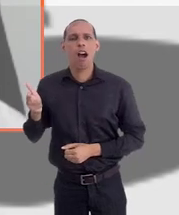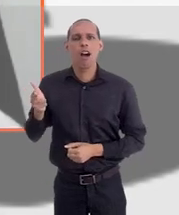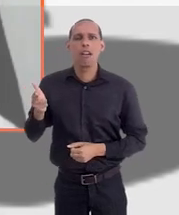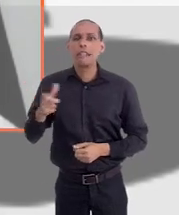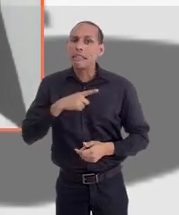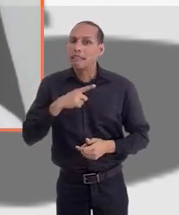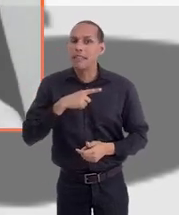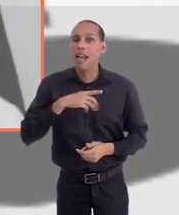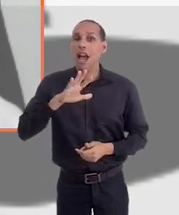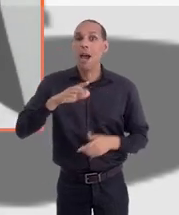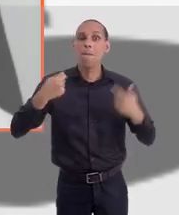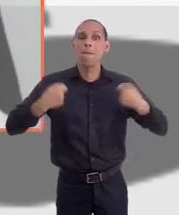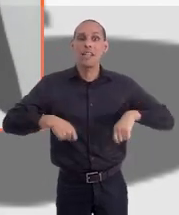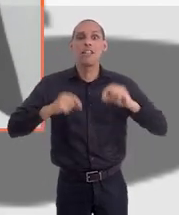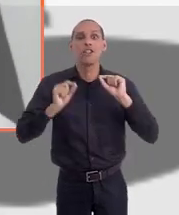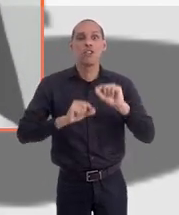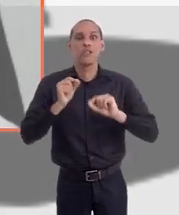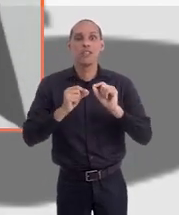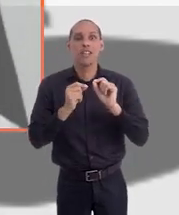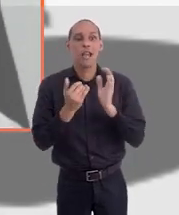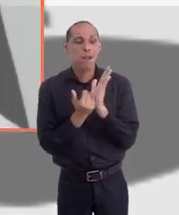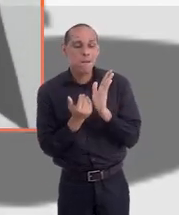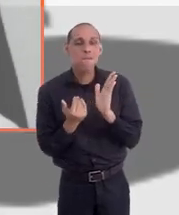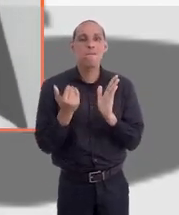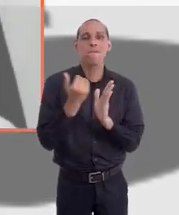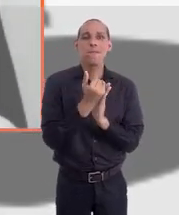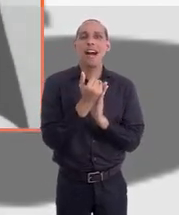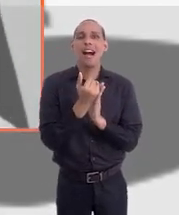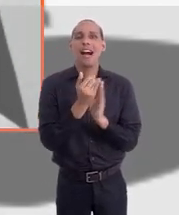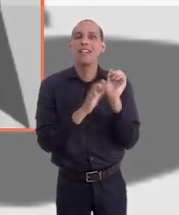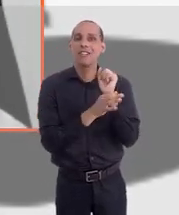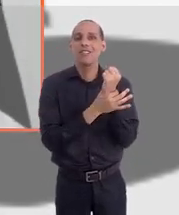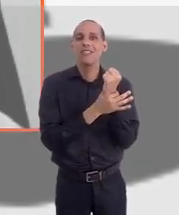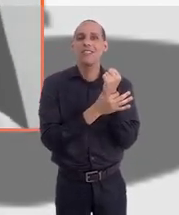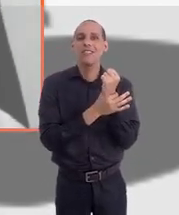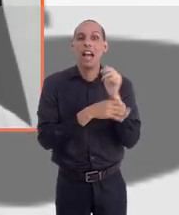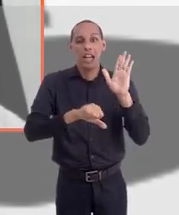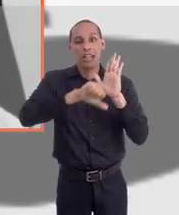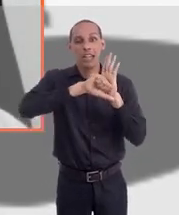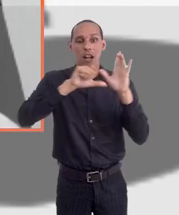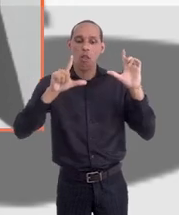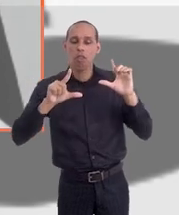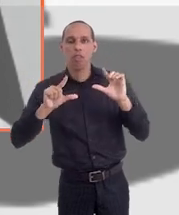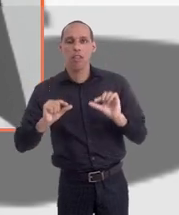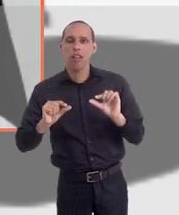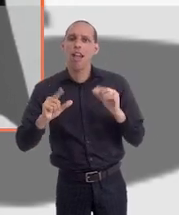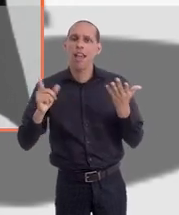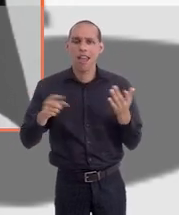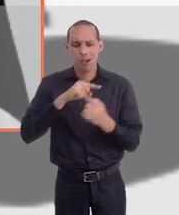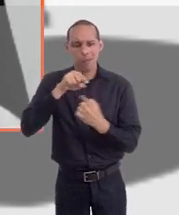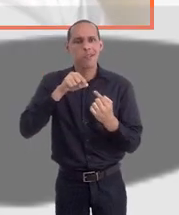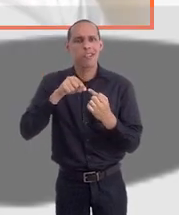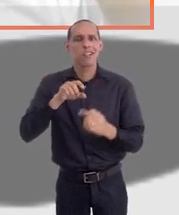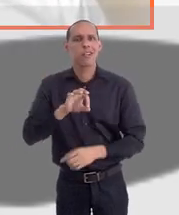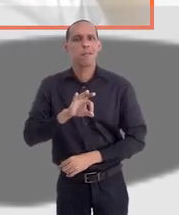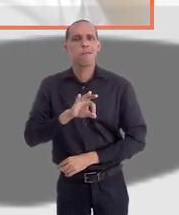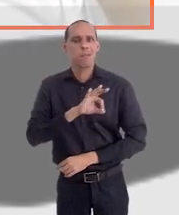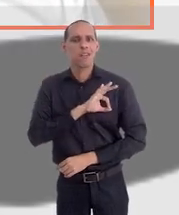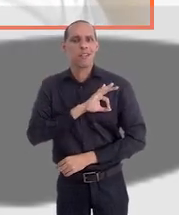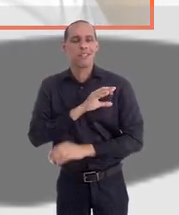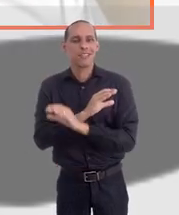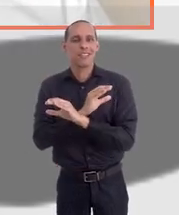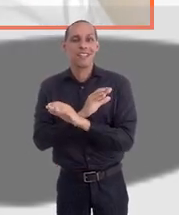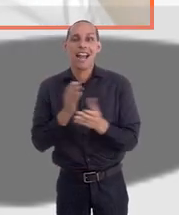tem toda a possibilidade de aumentar ainda mais e diminuir o índice de criminalidade e a busca da autoridade de maternidade, que é a finalidade da Polícia Civil. Então,